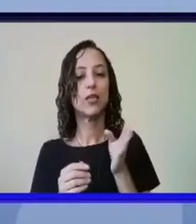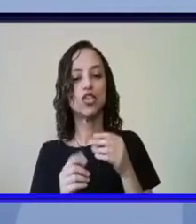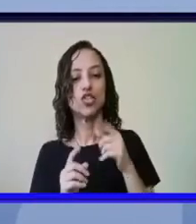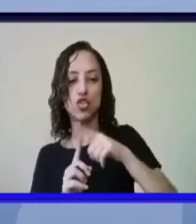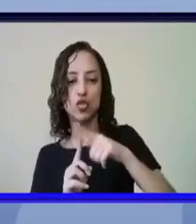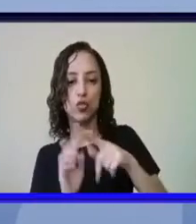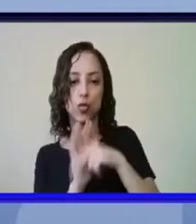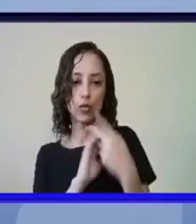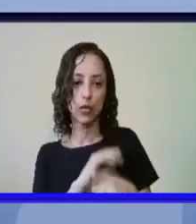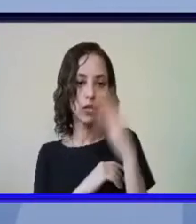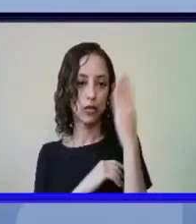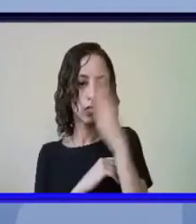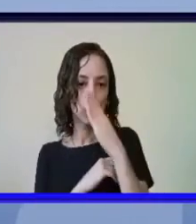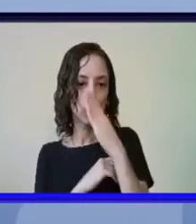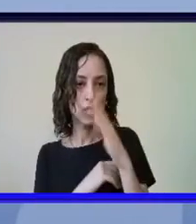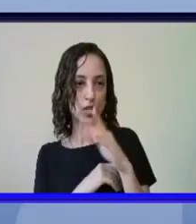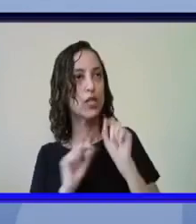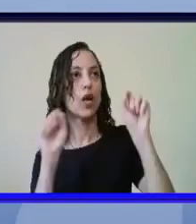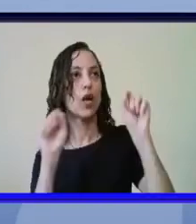locais